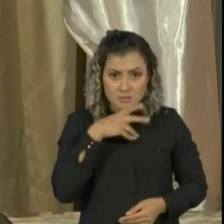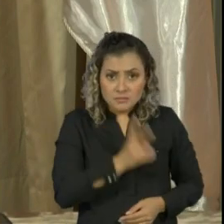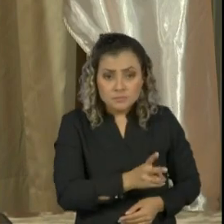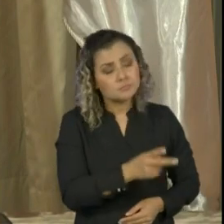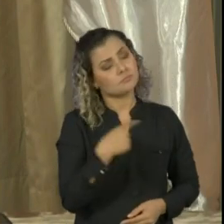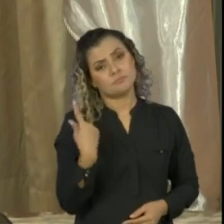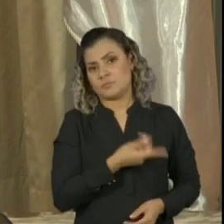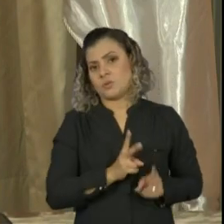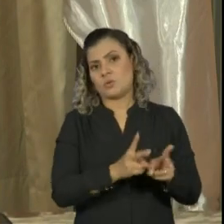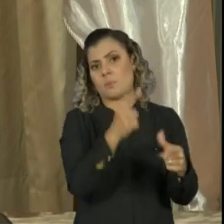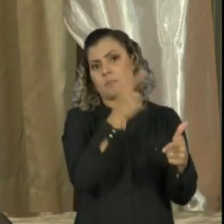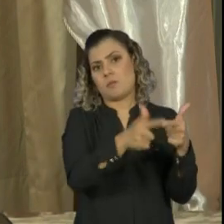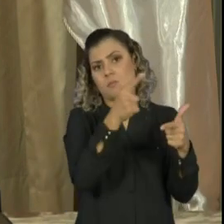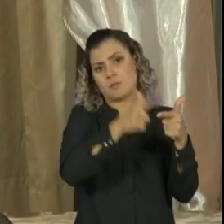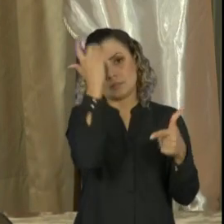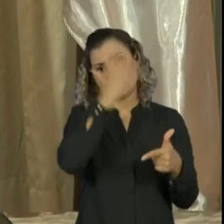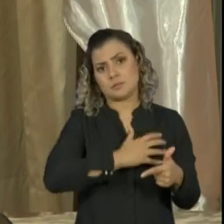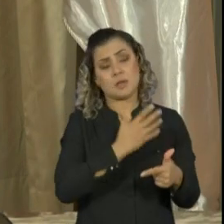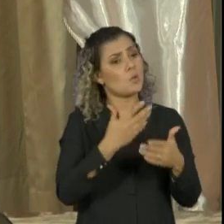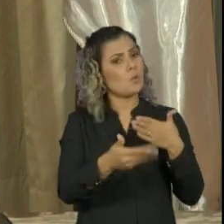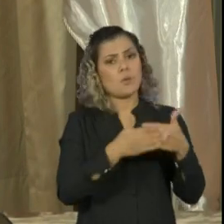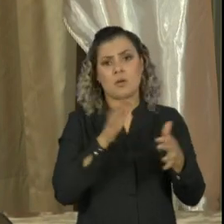vamos continuar com esse problema em todos os estados.